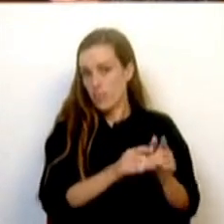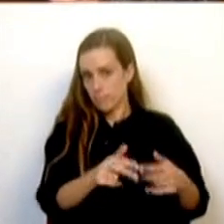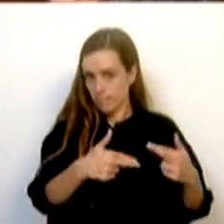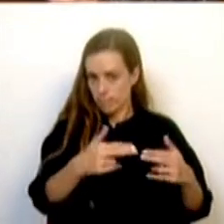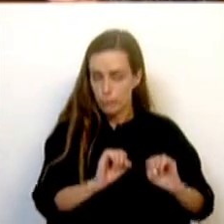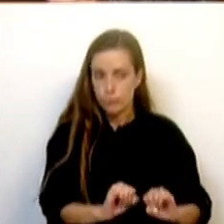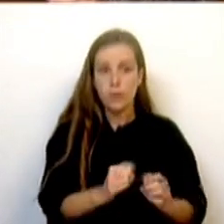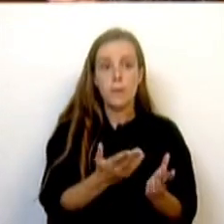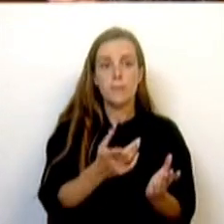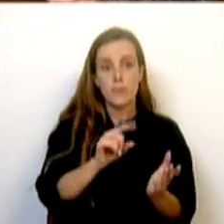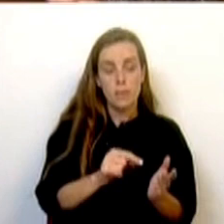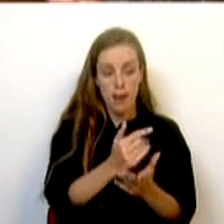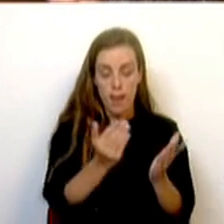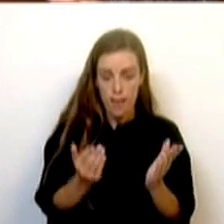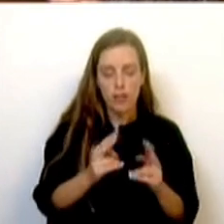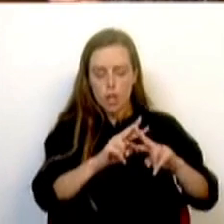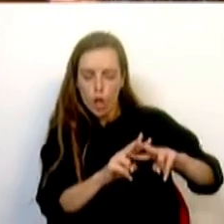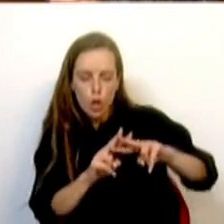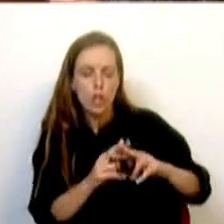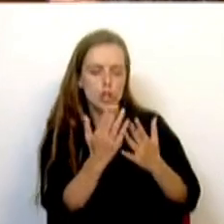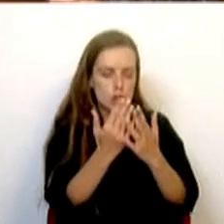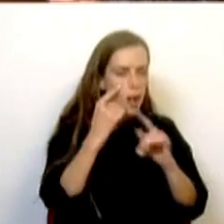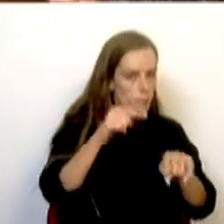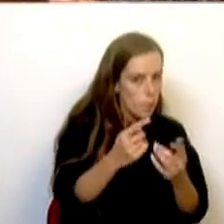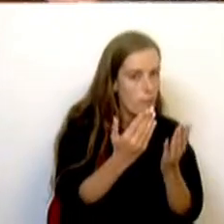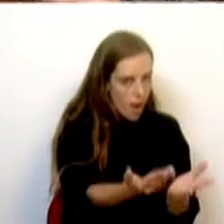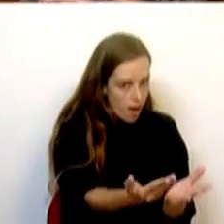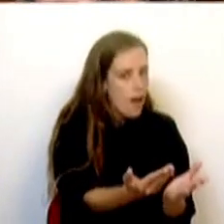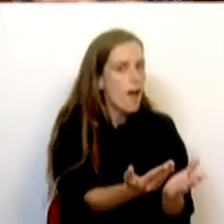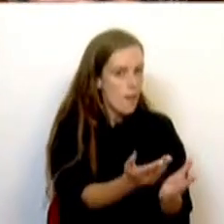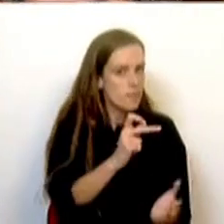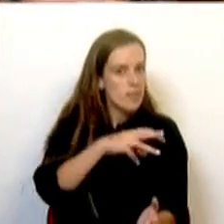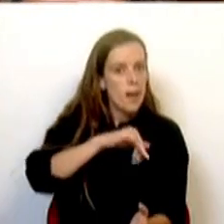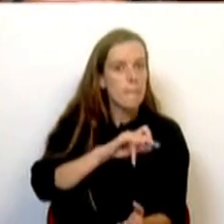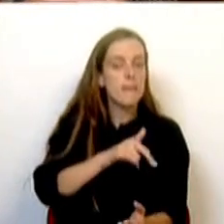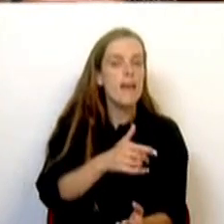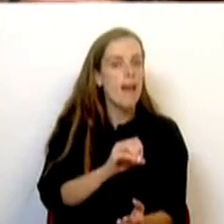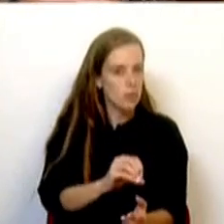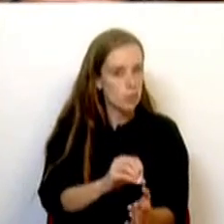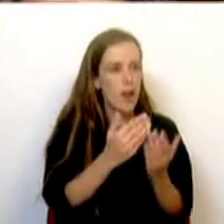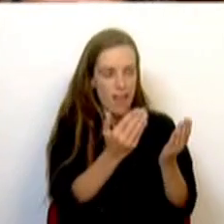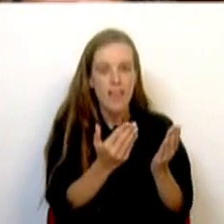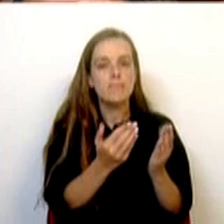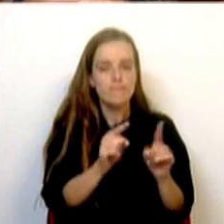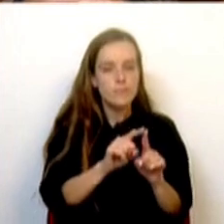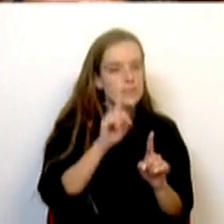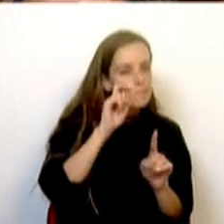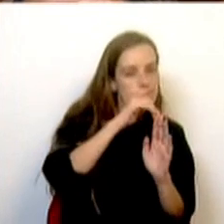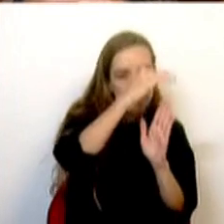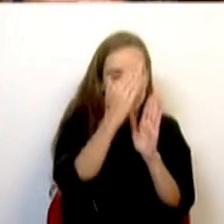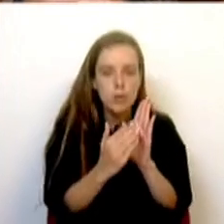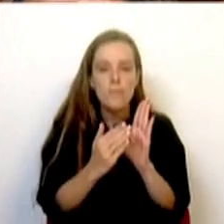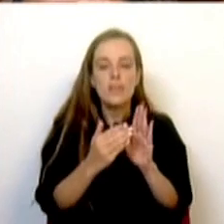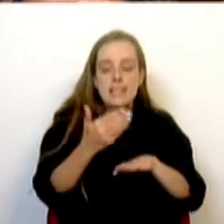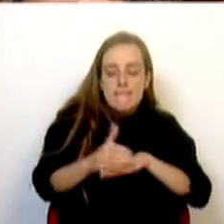e da identificação das escolas públicas, onde ainda se verificava a presença de coberturas constituídas por placas de fibrocimento